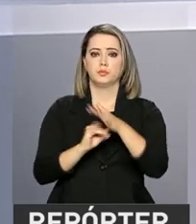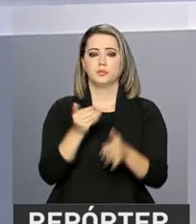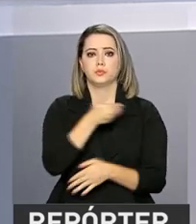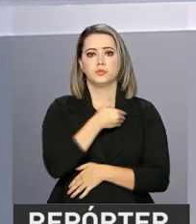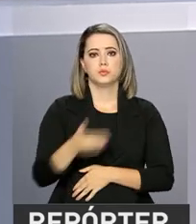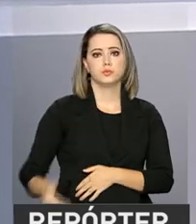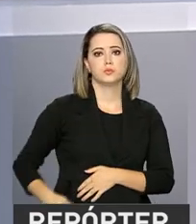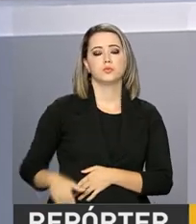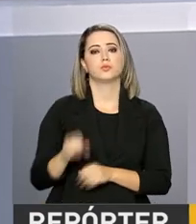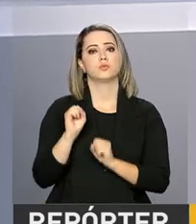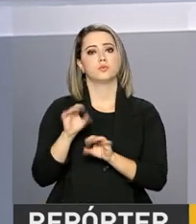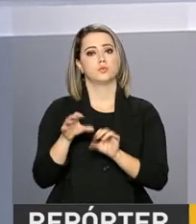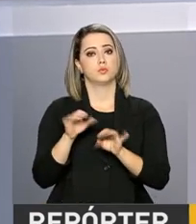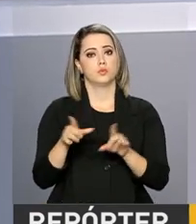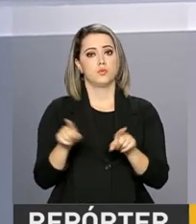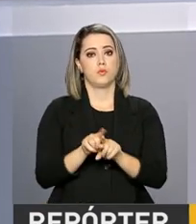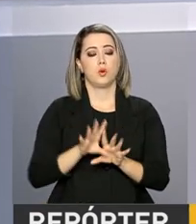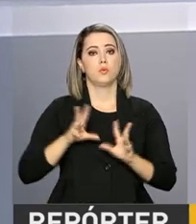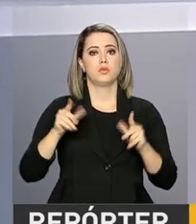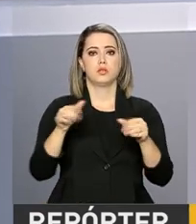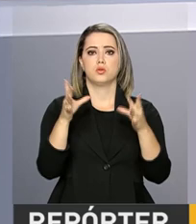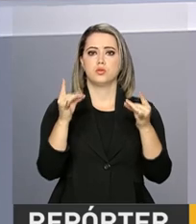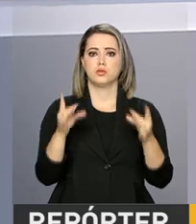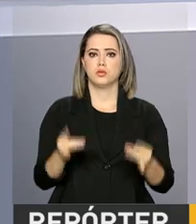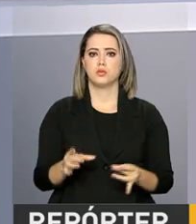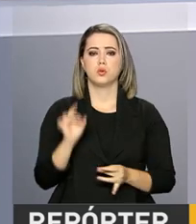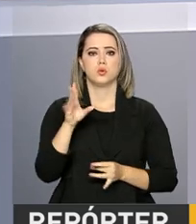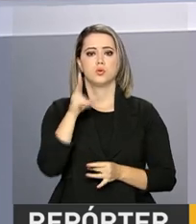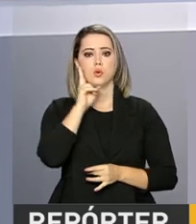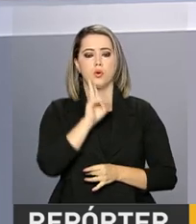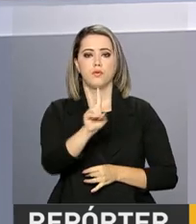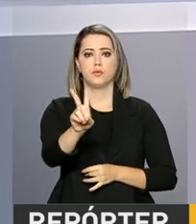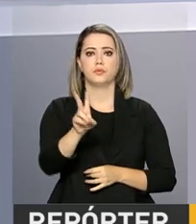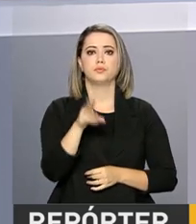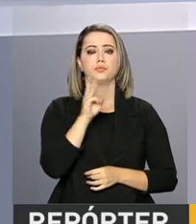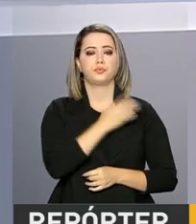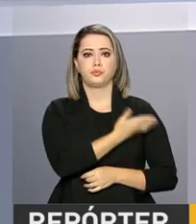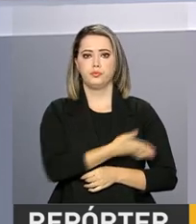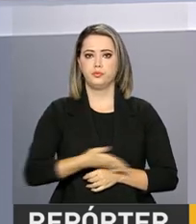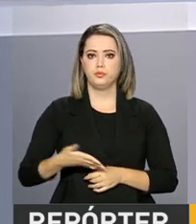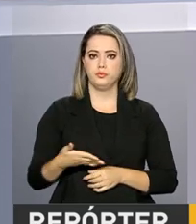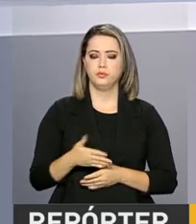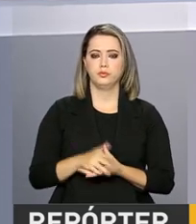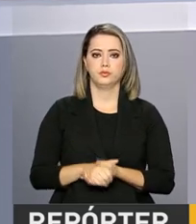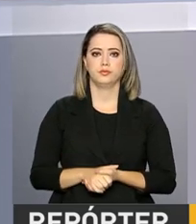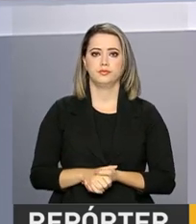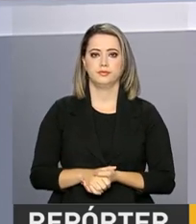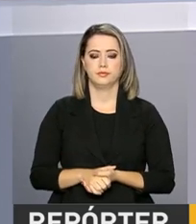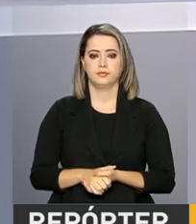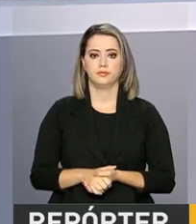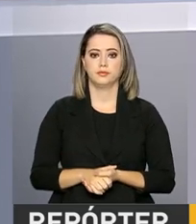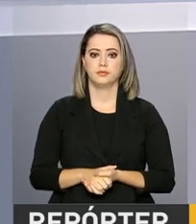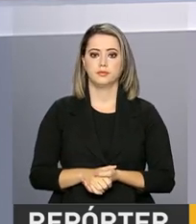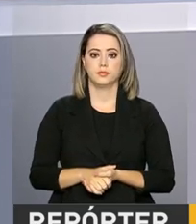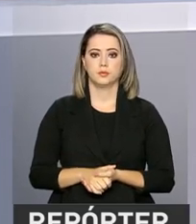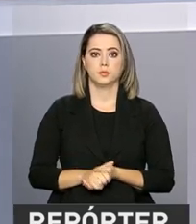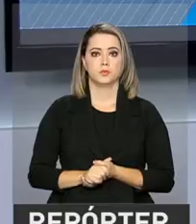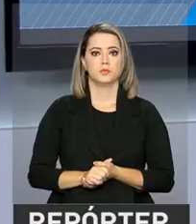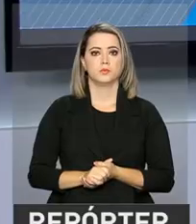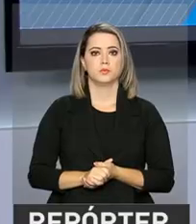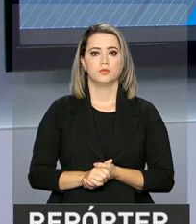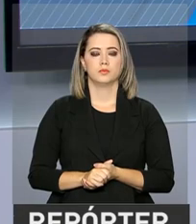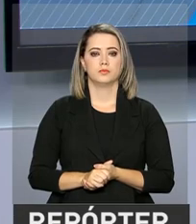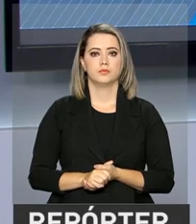públicas de educação superior. Para todos os detalhes, basta acessar sisu.mec.gov.br